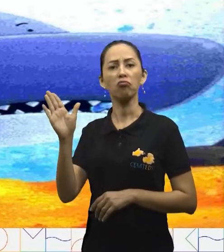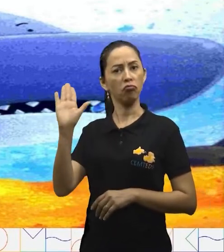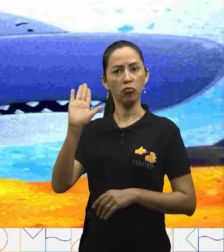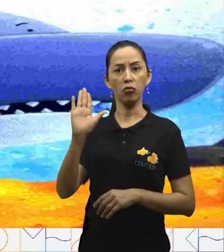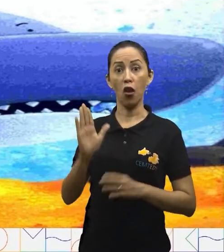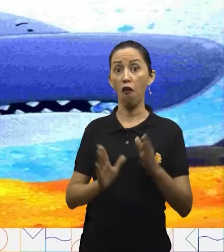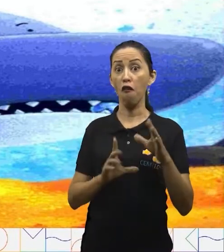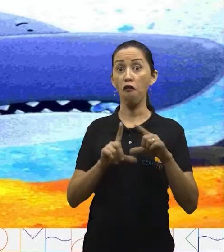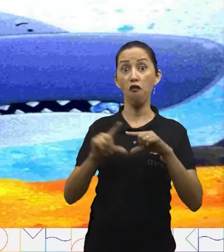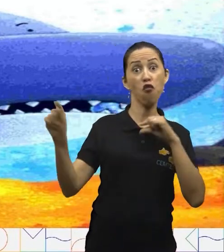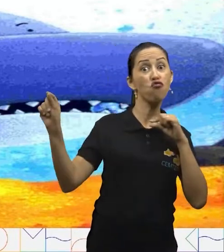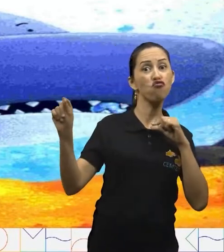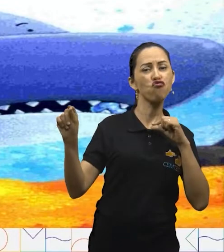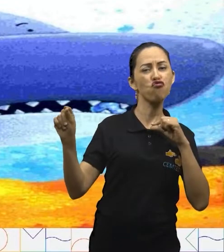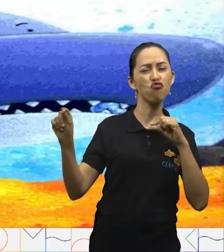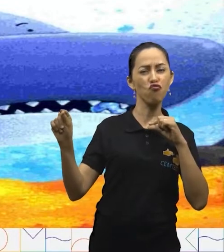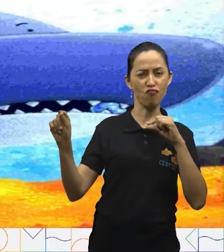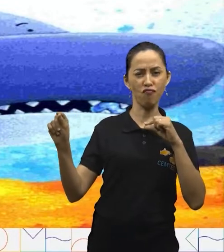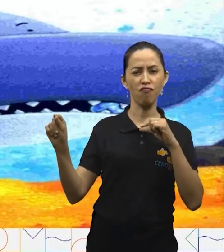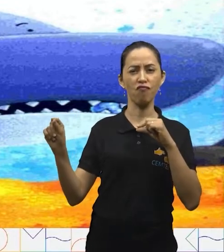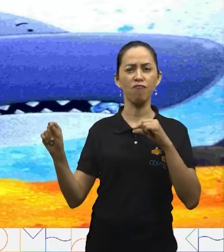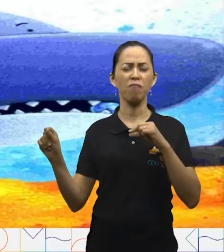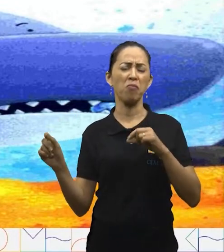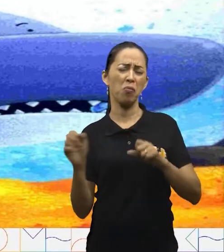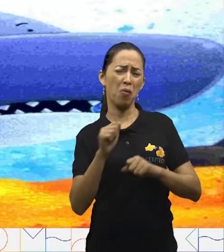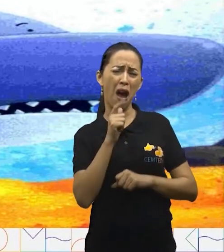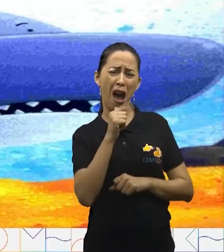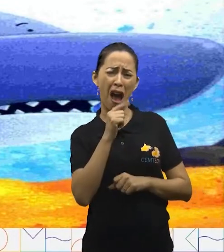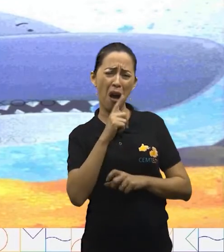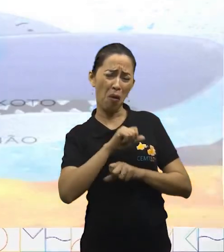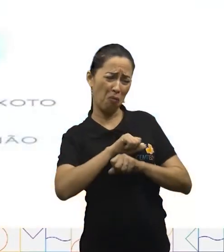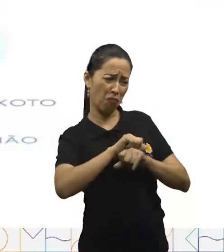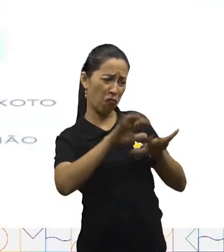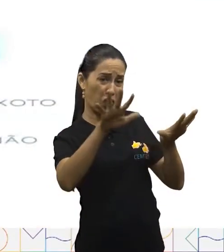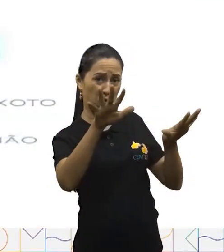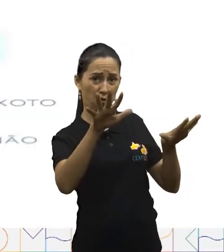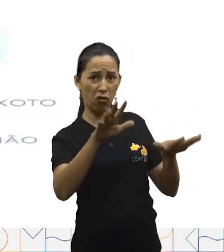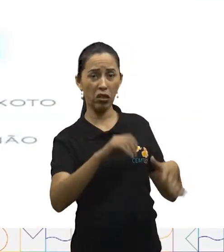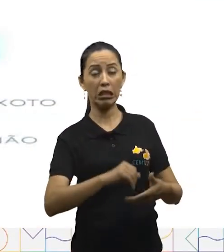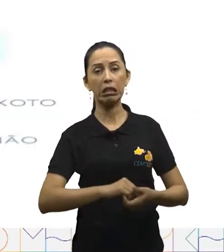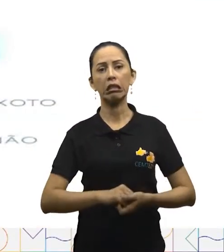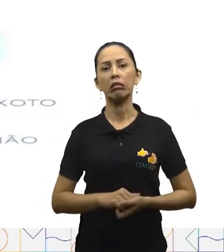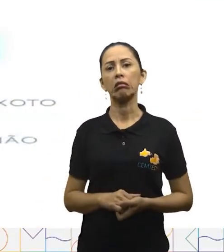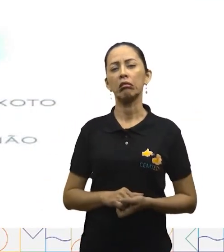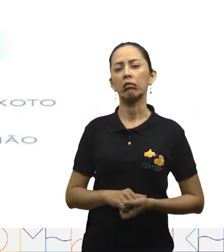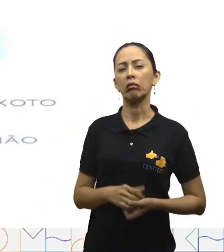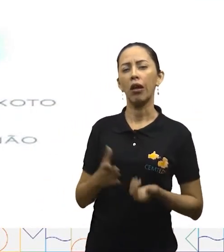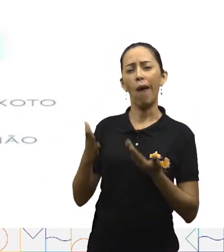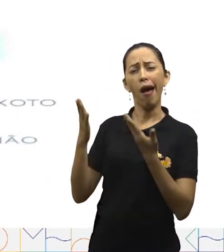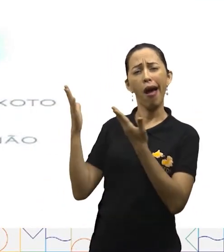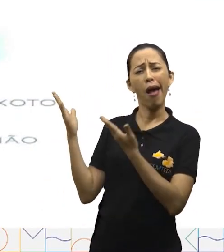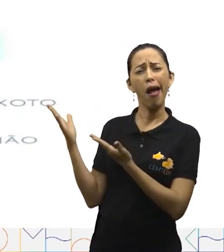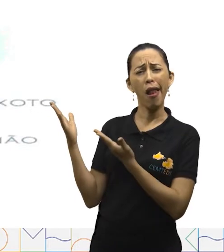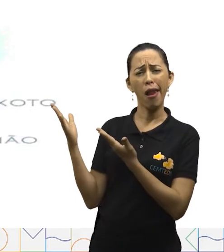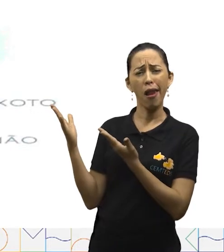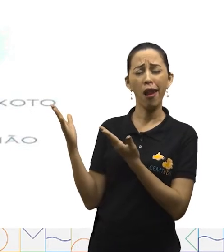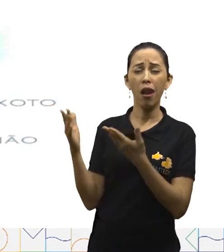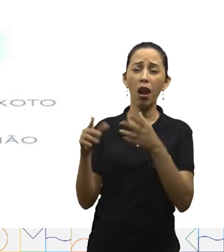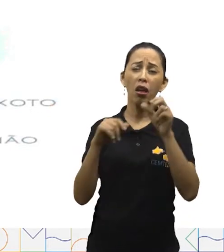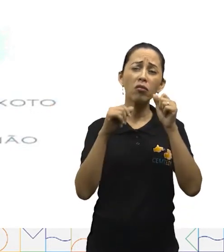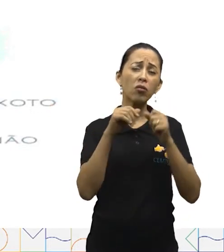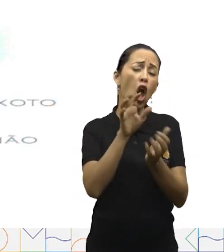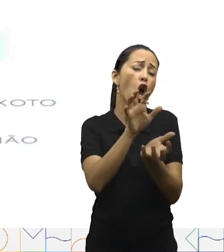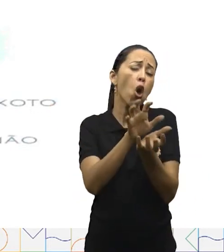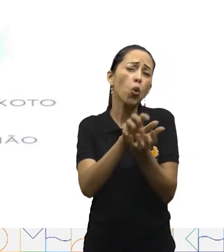fugiu, espirrando água para todos os lados. Dona Ostra se pôs a chorar.